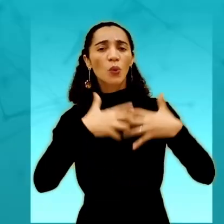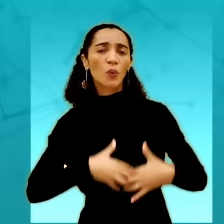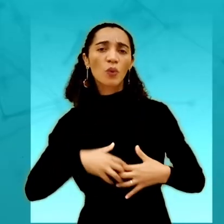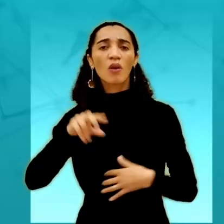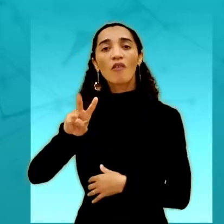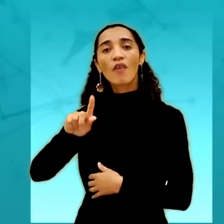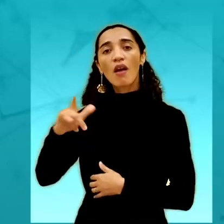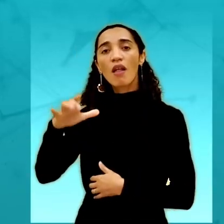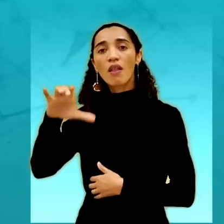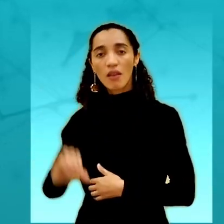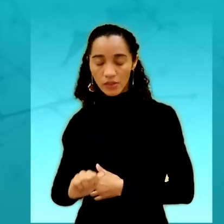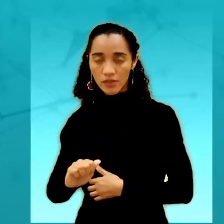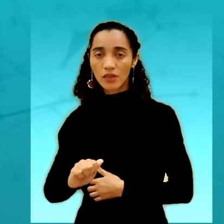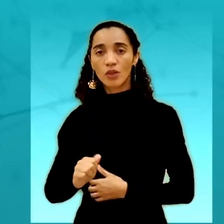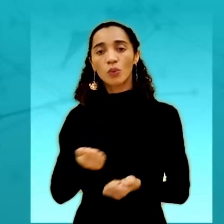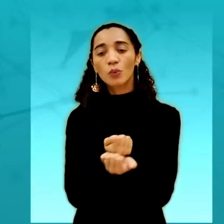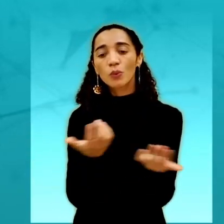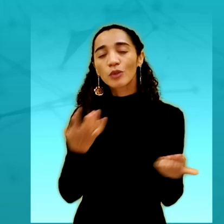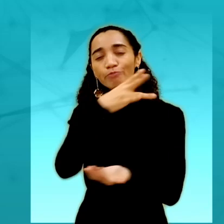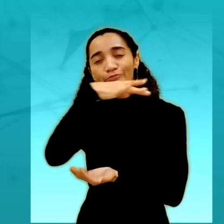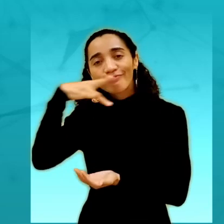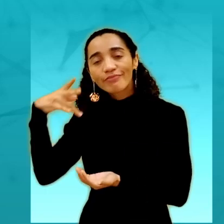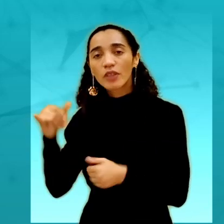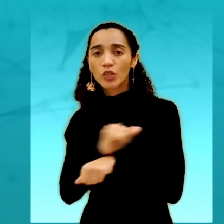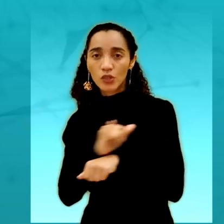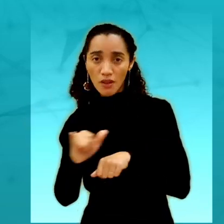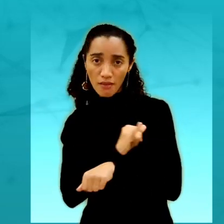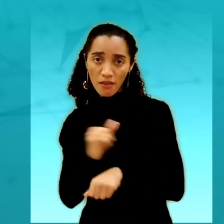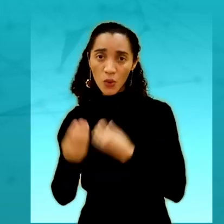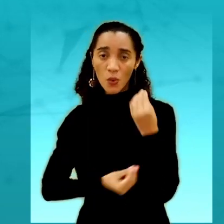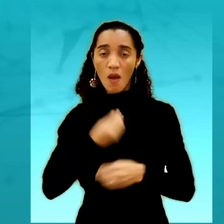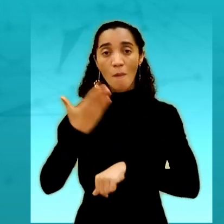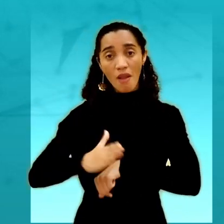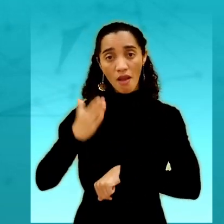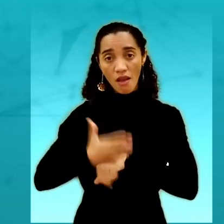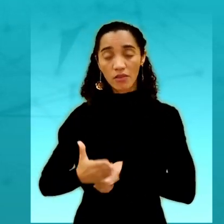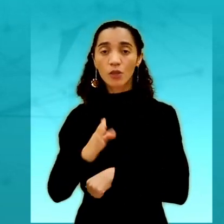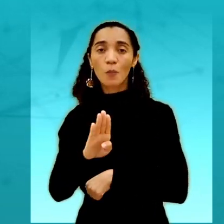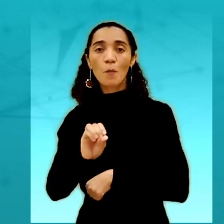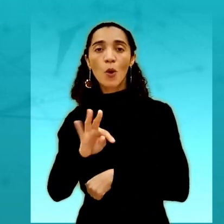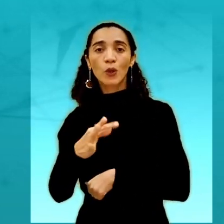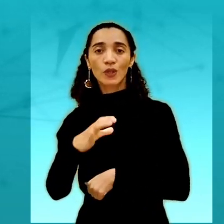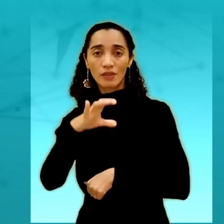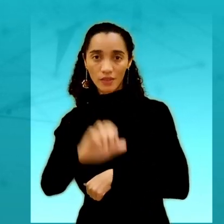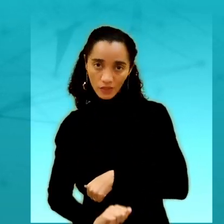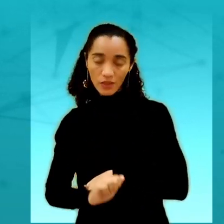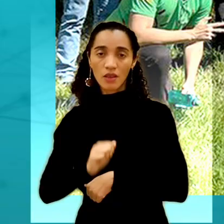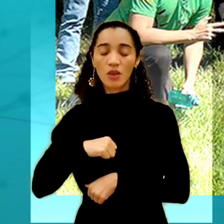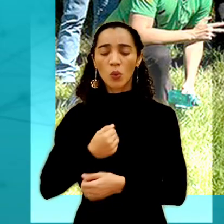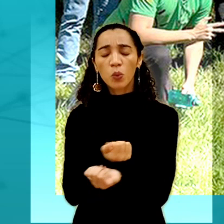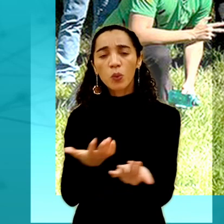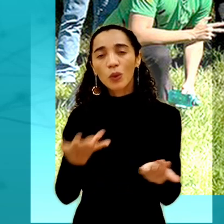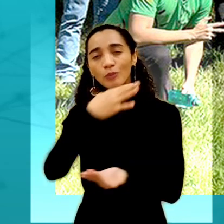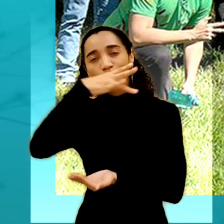No campus Valença, um jardim sensorial está sendo utilizado como um instrumento para o desenvolvimento de aulas práticas de botânica.